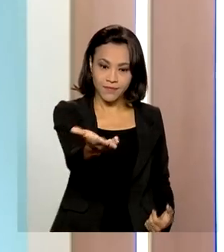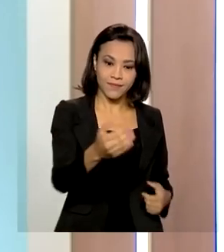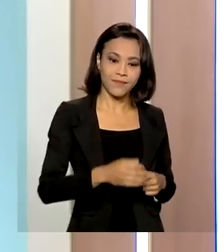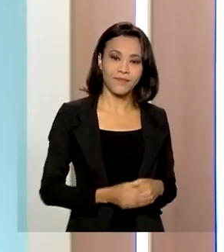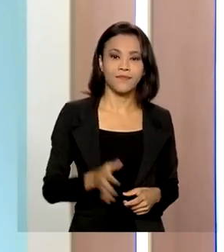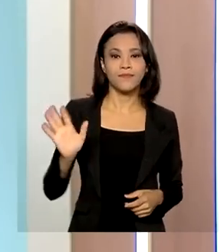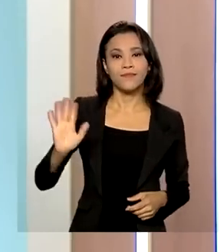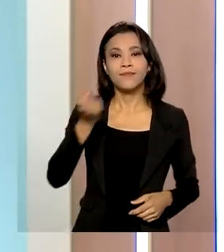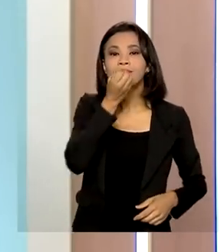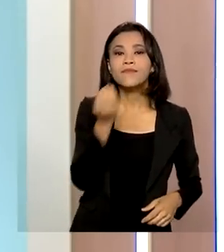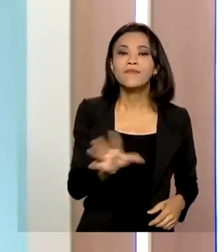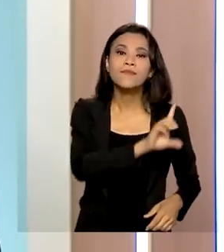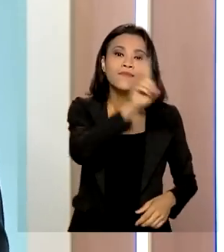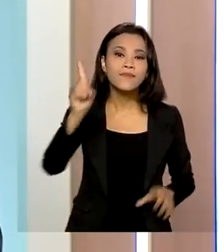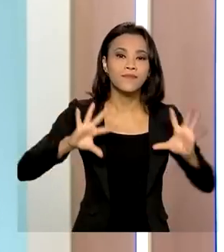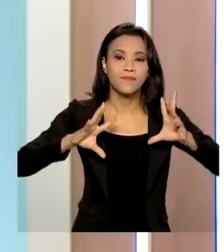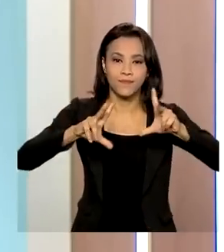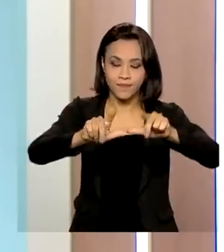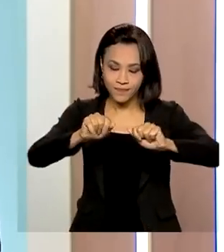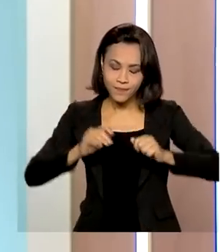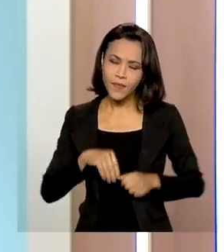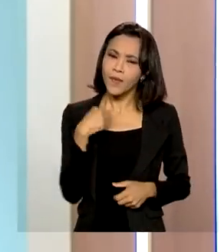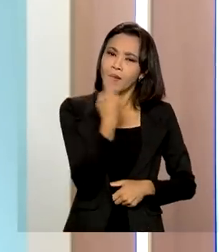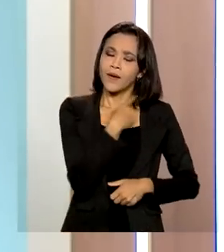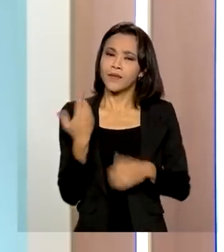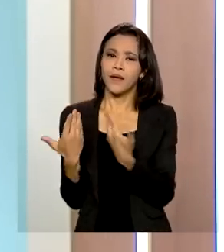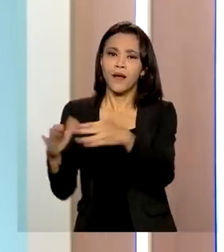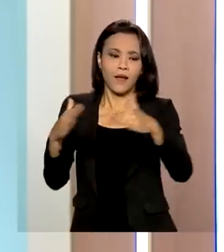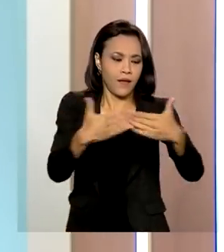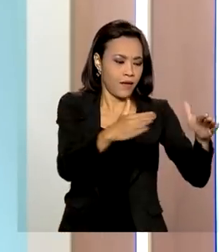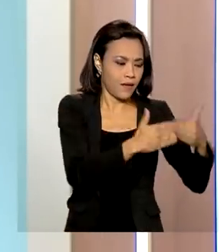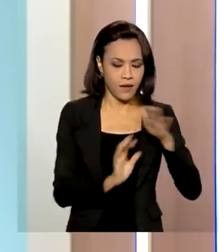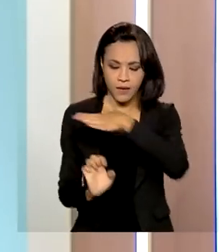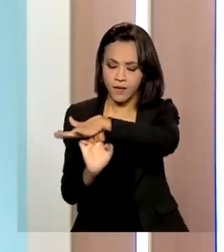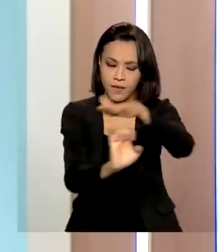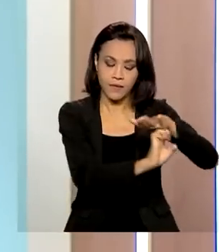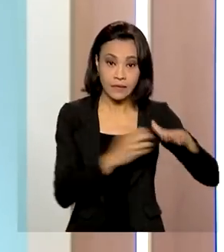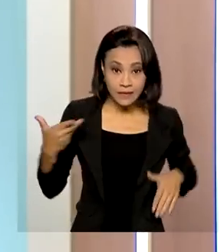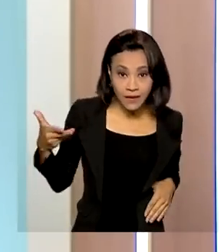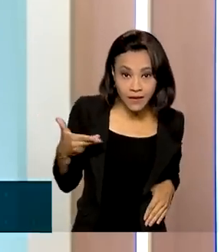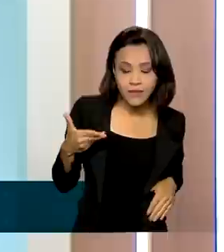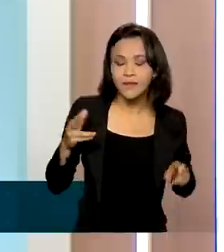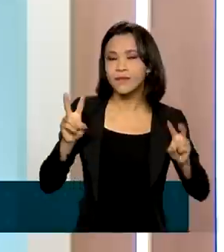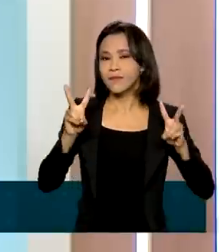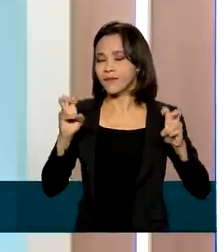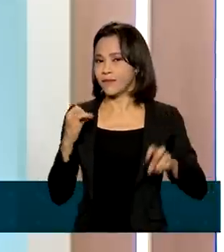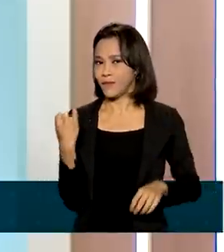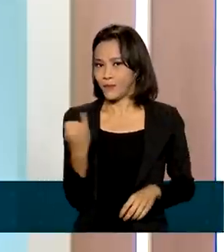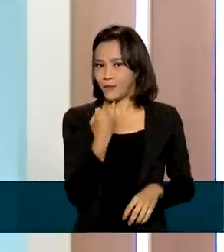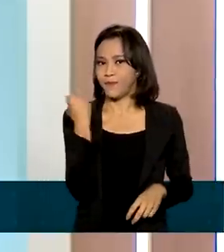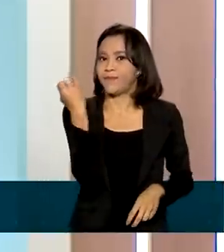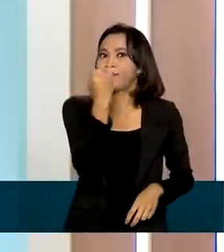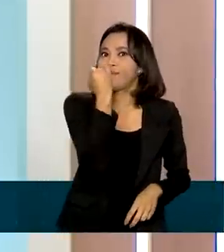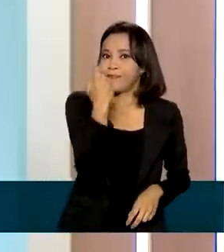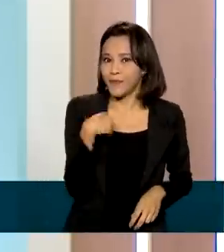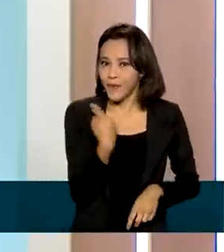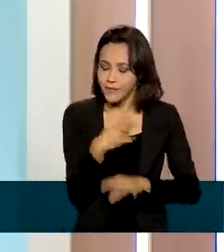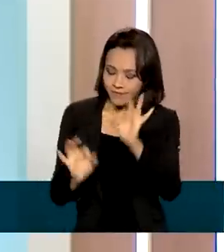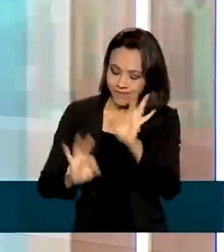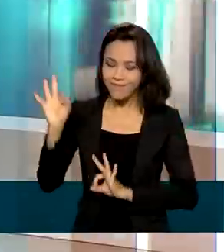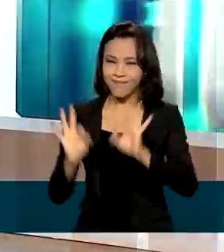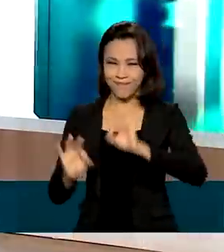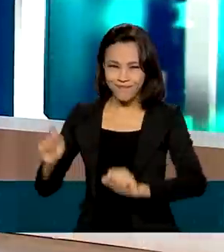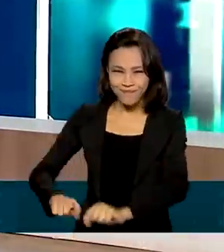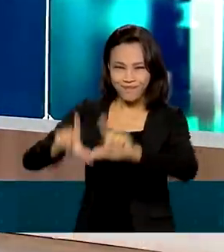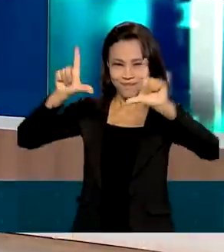dia, bom dia a todos. O nosso tema de hoje é a abertura de empresas. E para falar de um tema tão importante, a nossa equipe preparou uma arte para você,